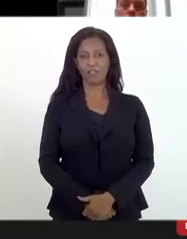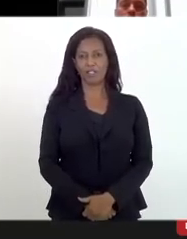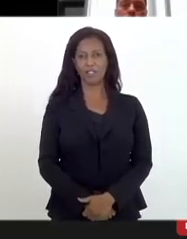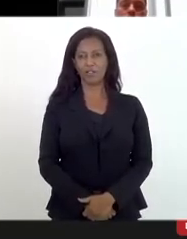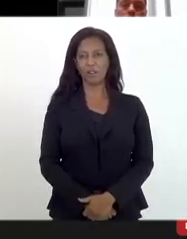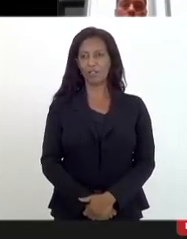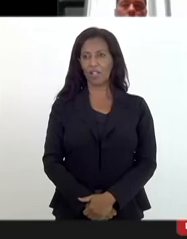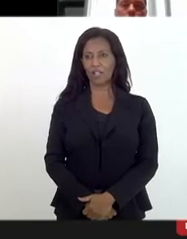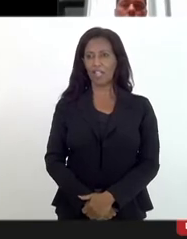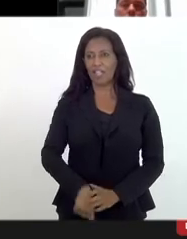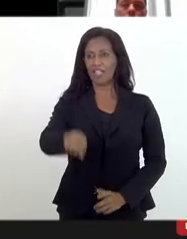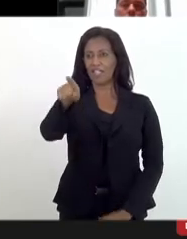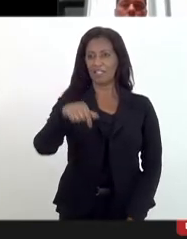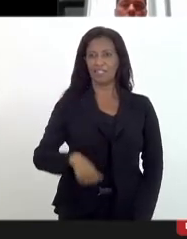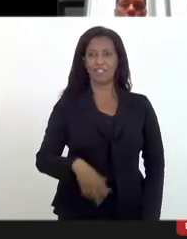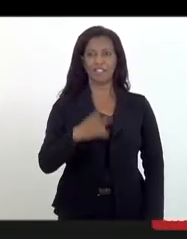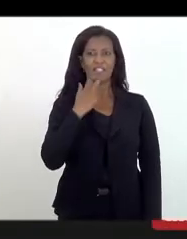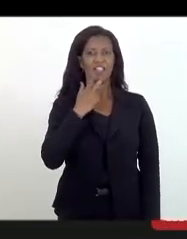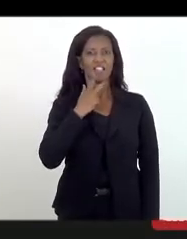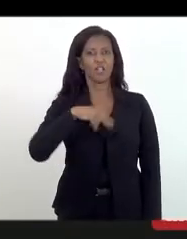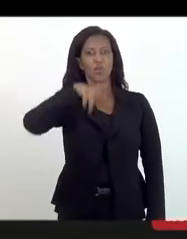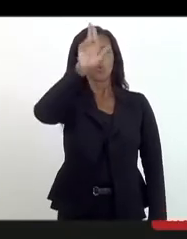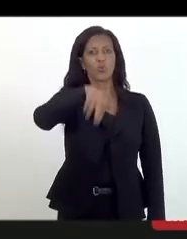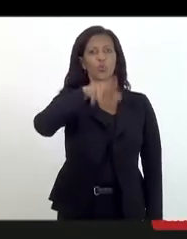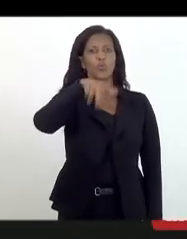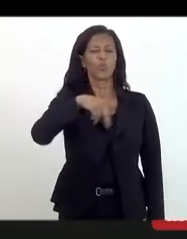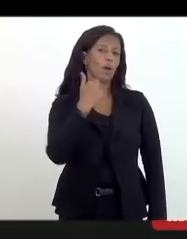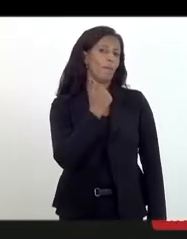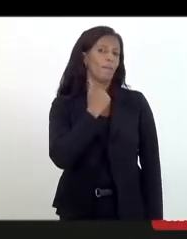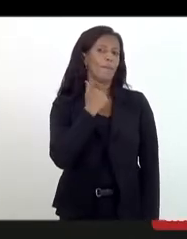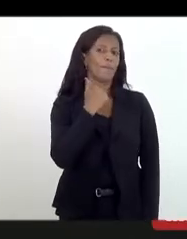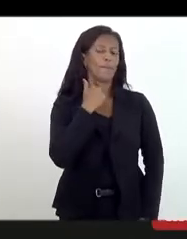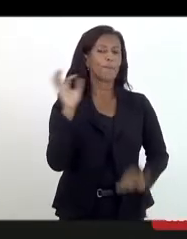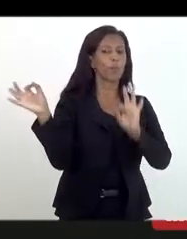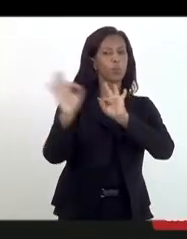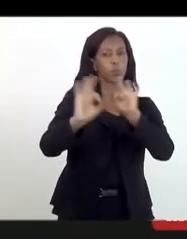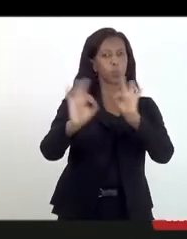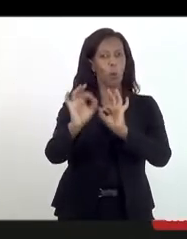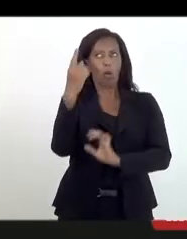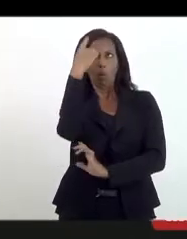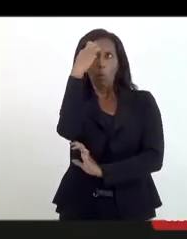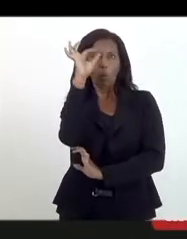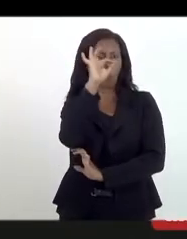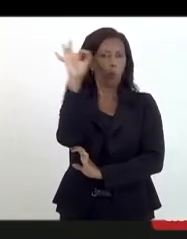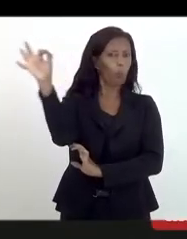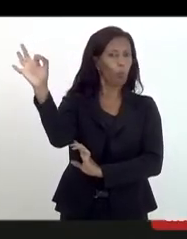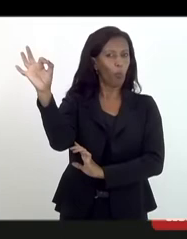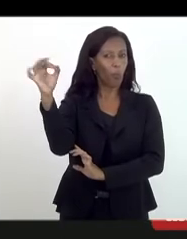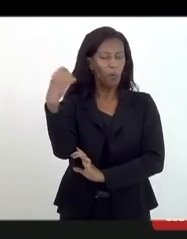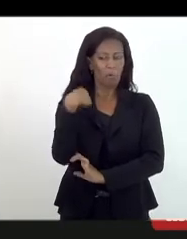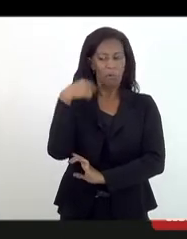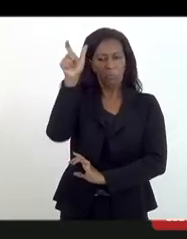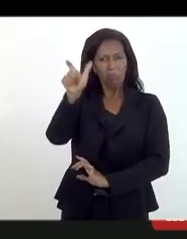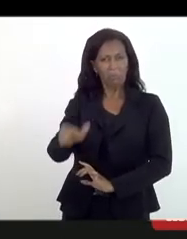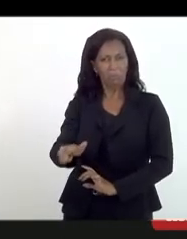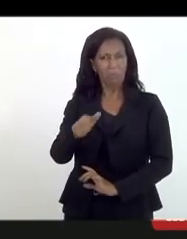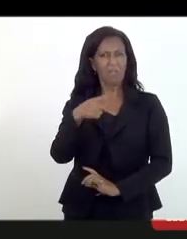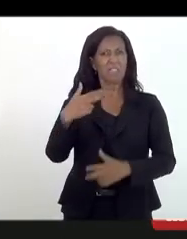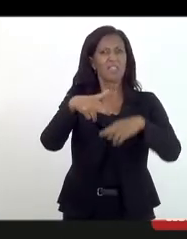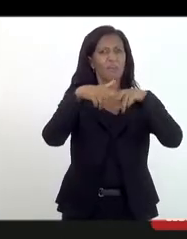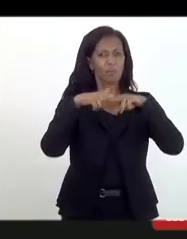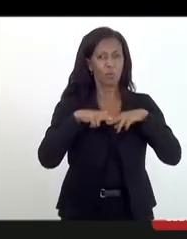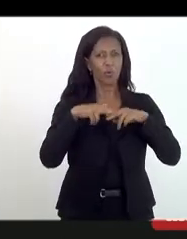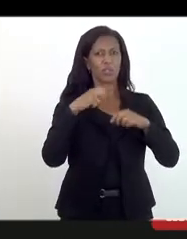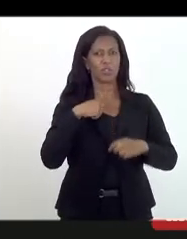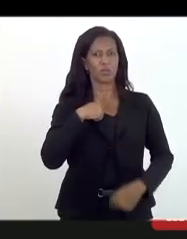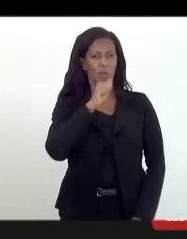Então a f*** da pele negra jamais poderia trazer alguma ideologia boa, decente. E é por isso que eu